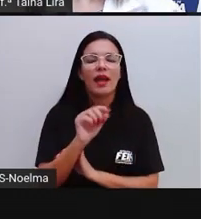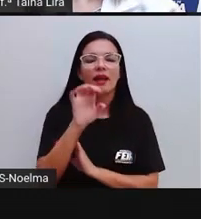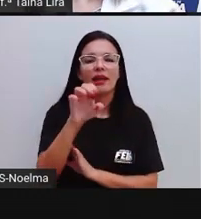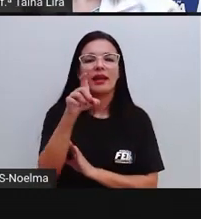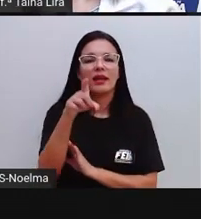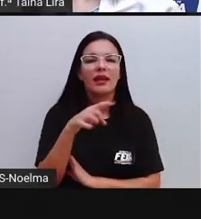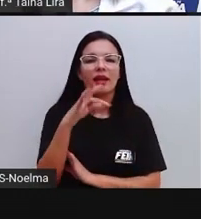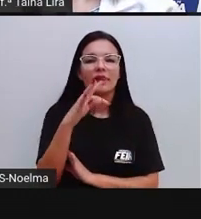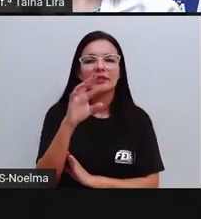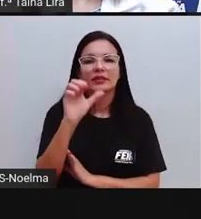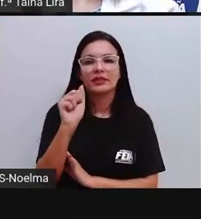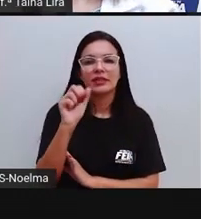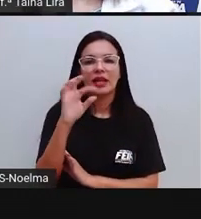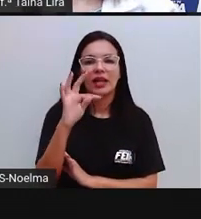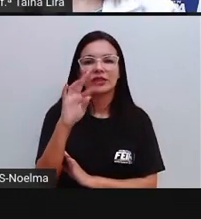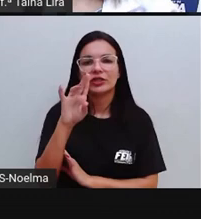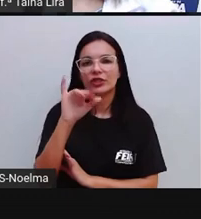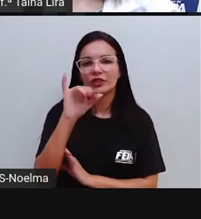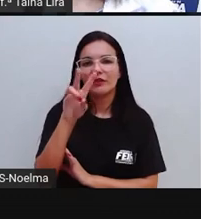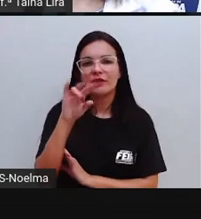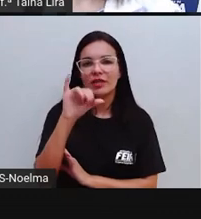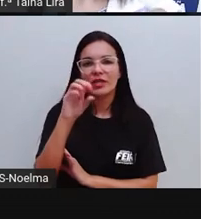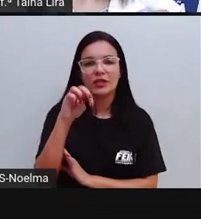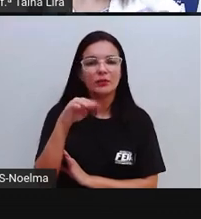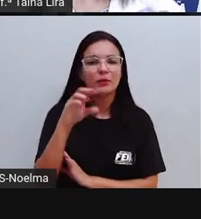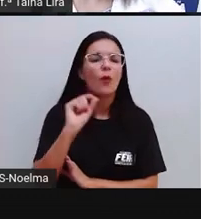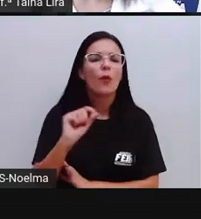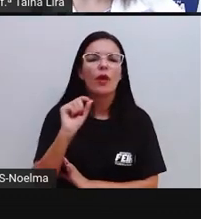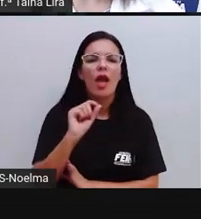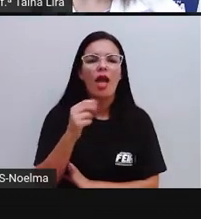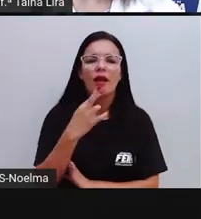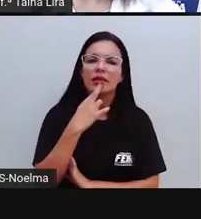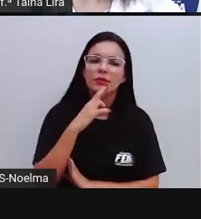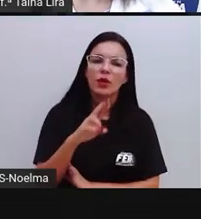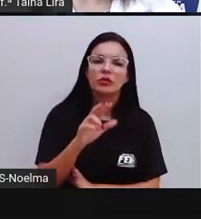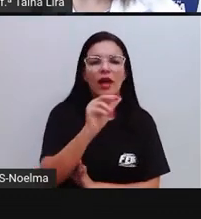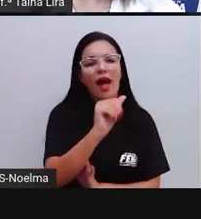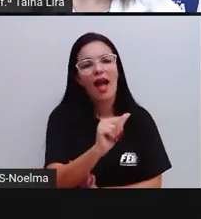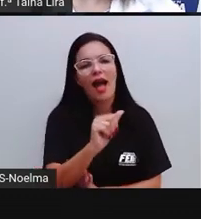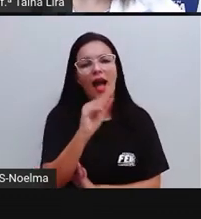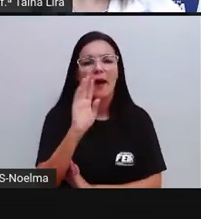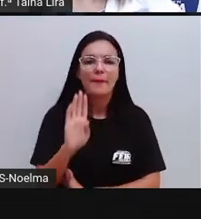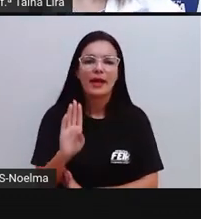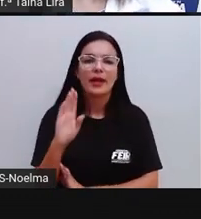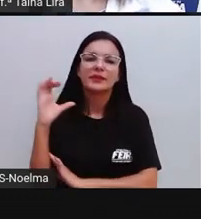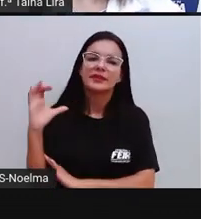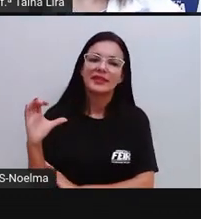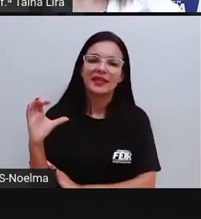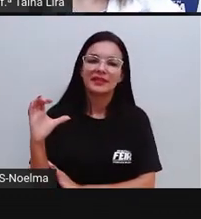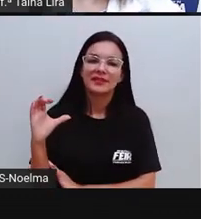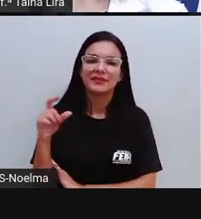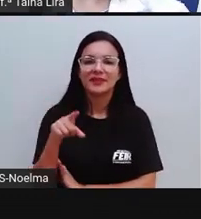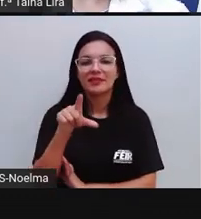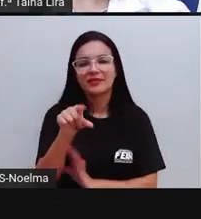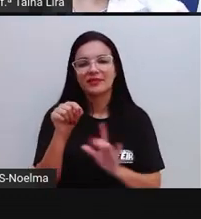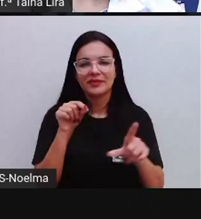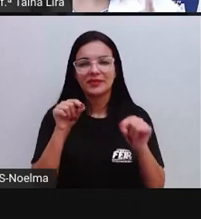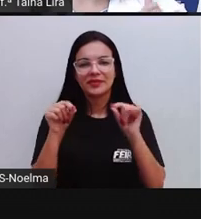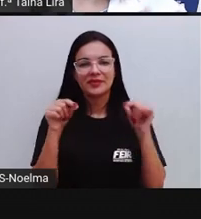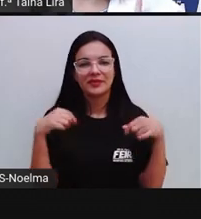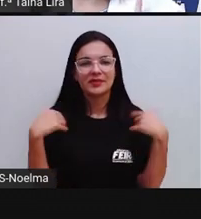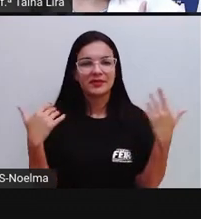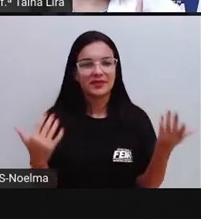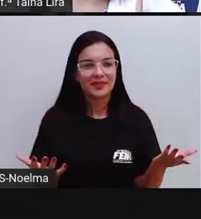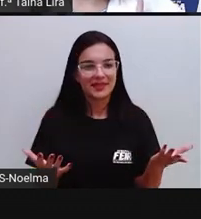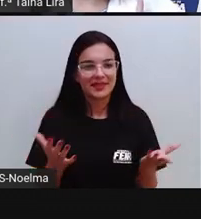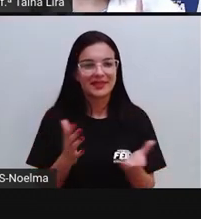a retirada de recursos da natureza, a busca pela inovação tecnológica ou a seleção de árvores frutíferas.